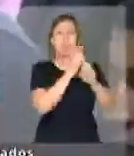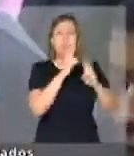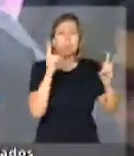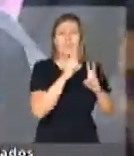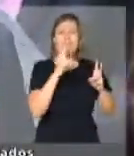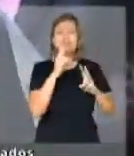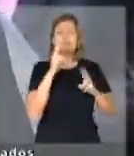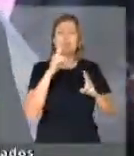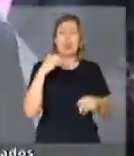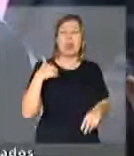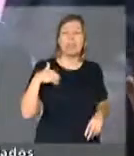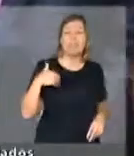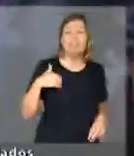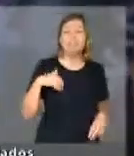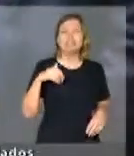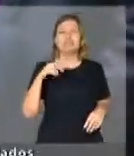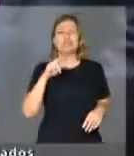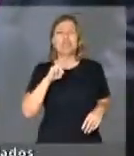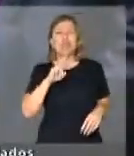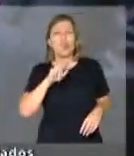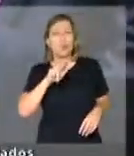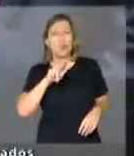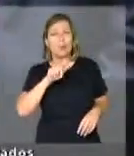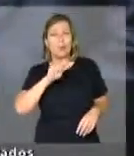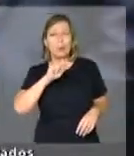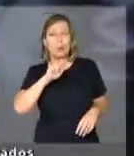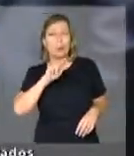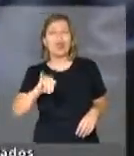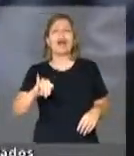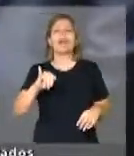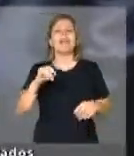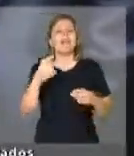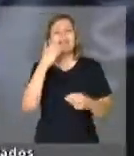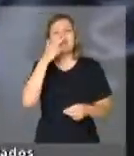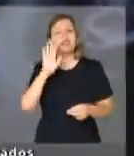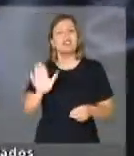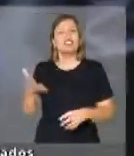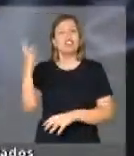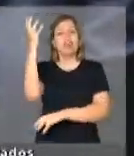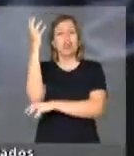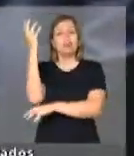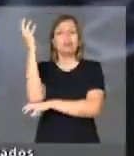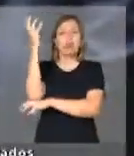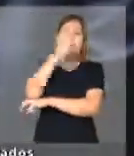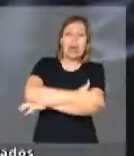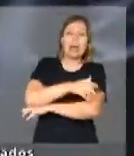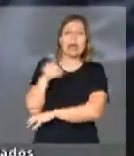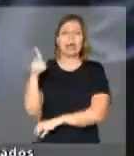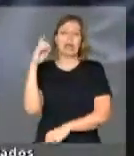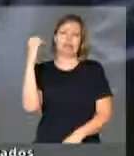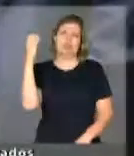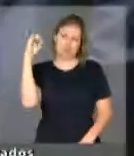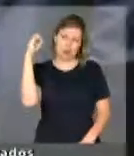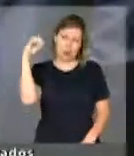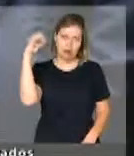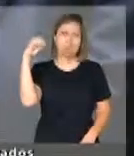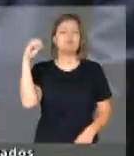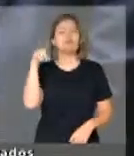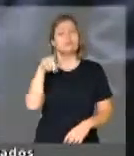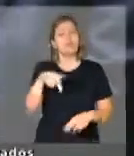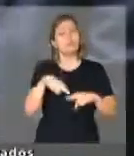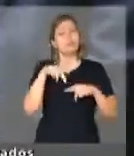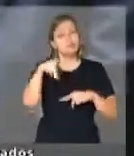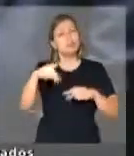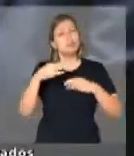poste caindo no Rio Grande do Sul. E é, portanto, importantíssimo que o Ministério tome providências, que a ANEL